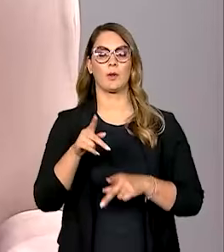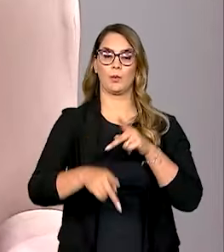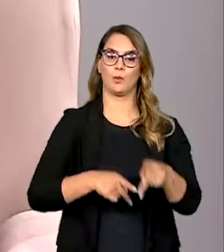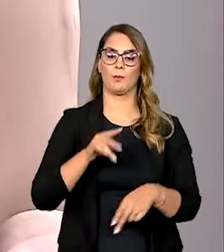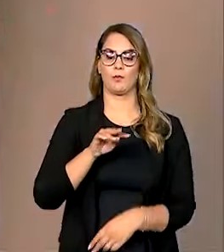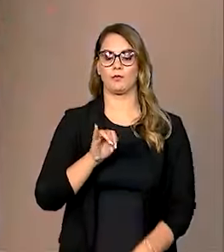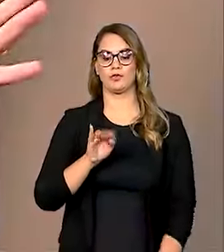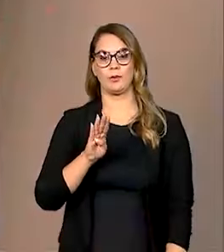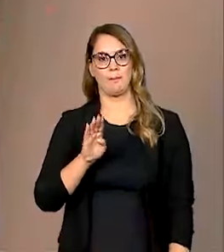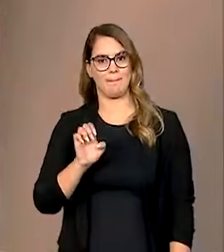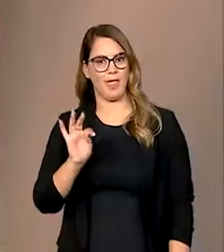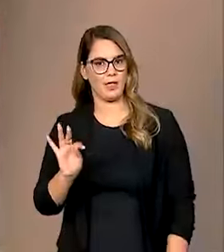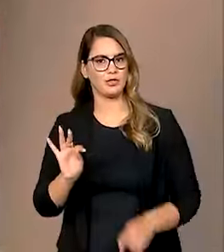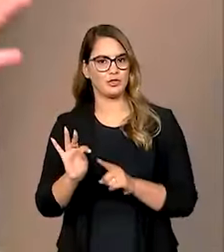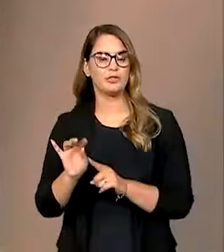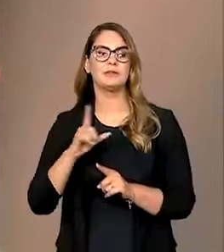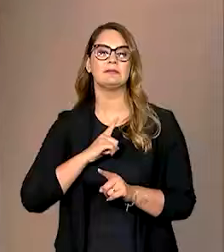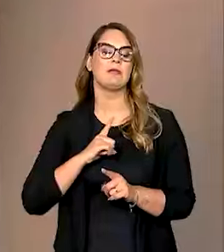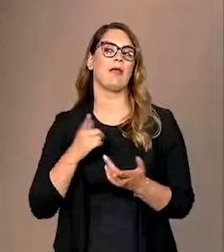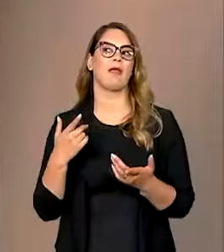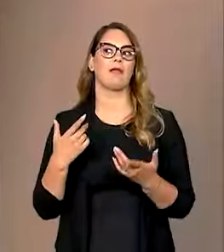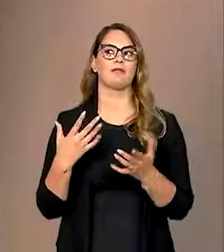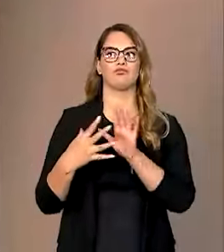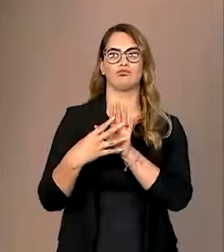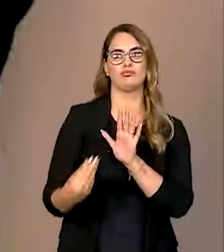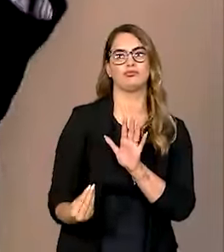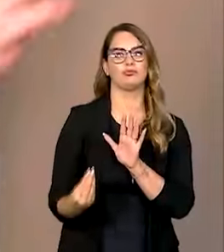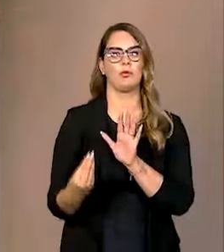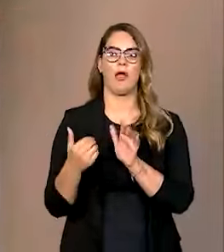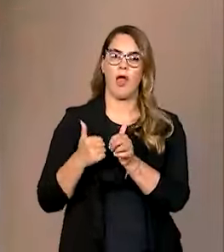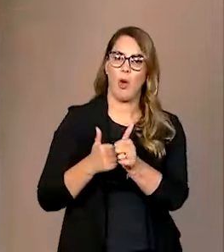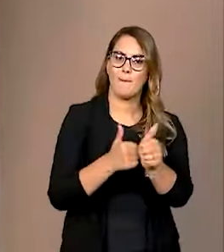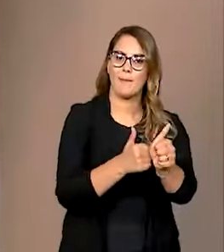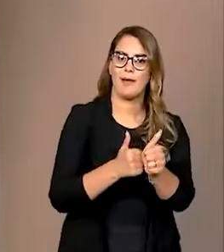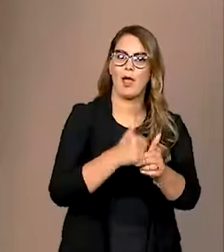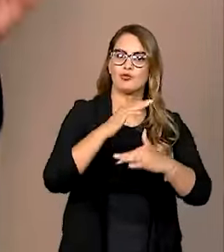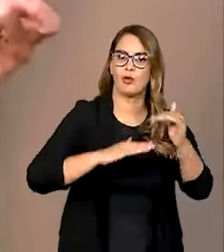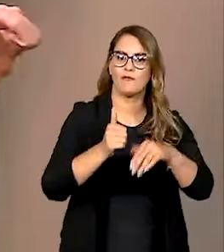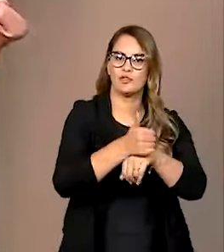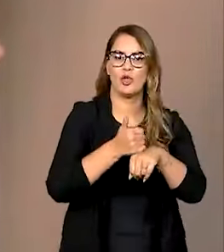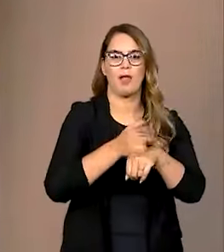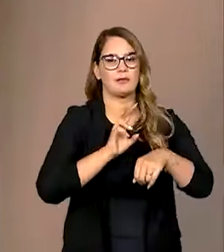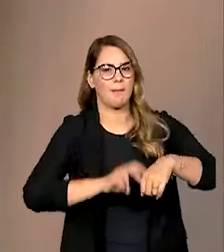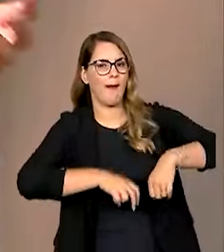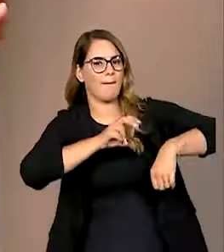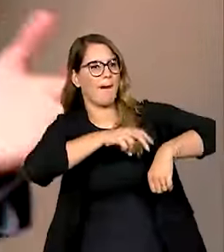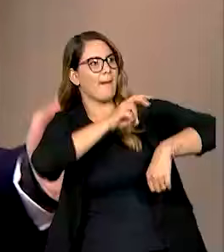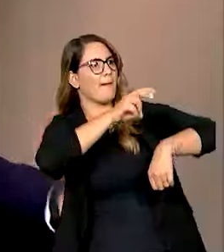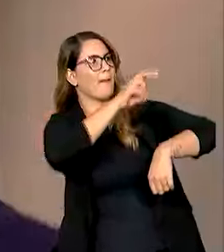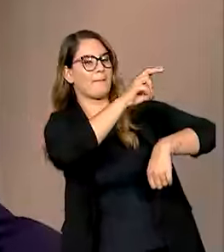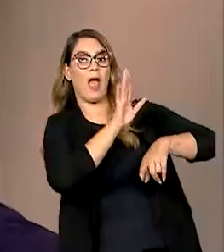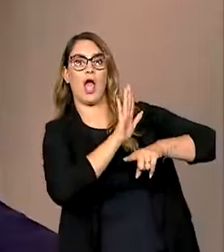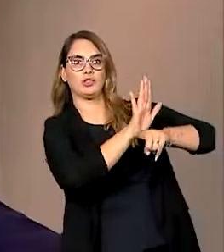tibetano, né? Eu diria, uma especialidade que é acompanhar, vamos dizer assim, as pessoas querem chegar ao alto da montanha. Então, daí